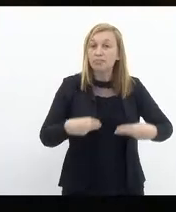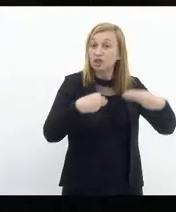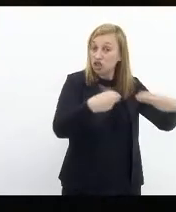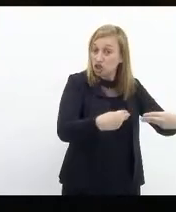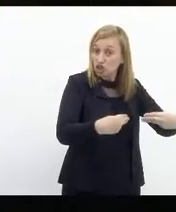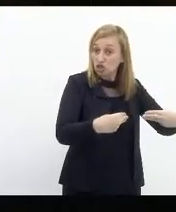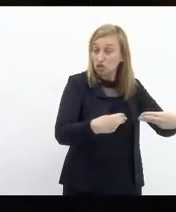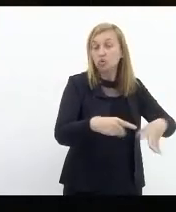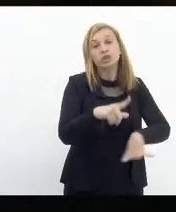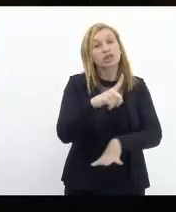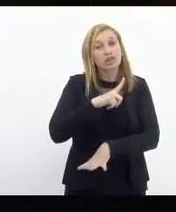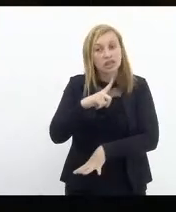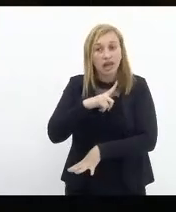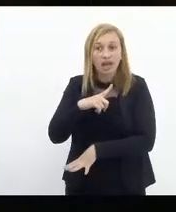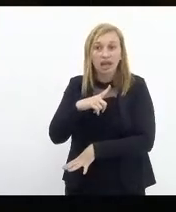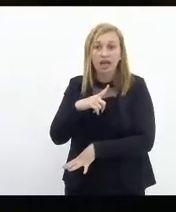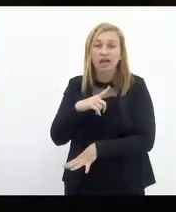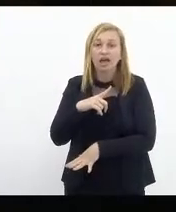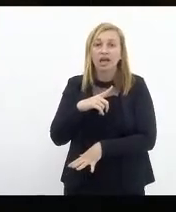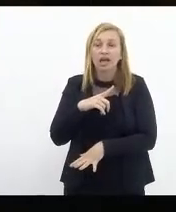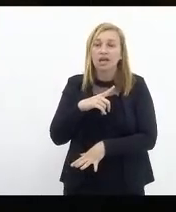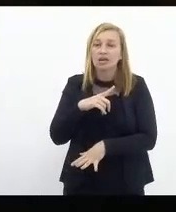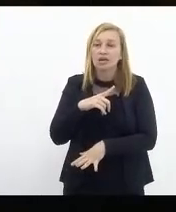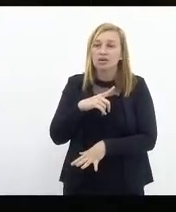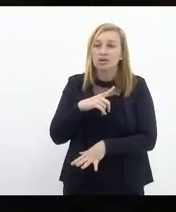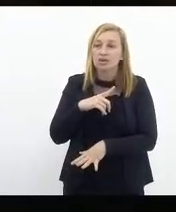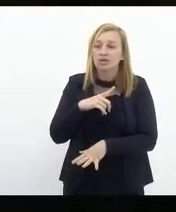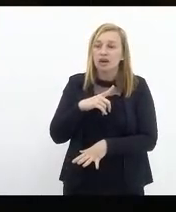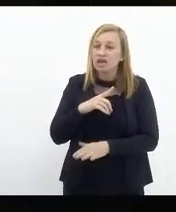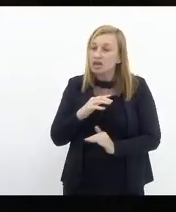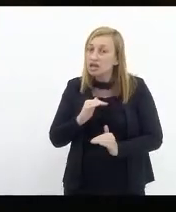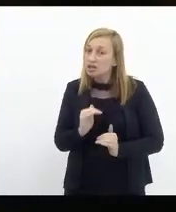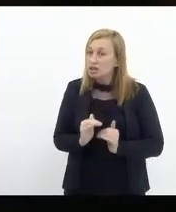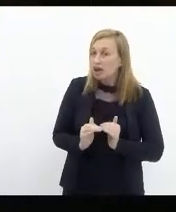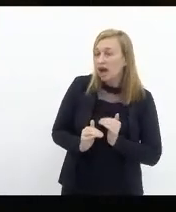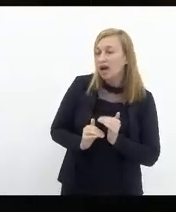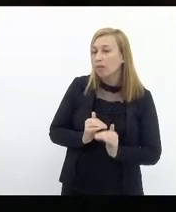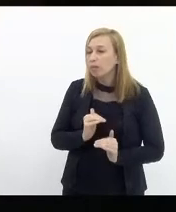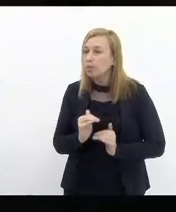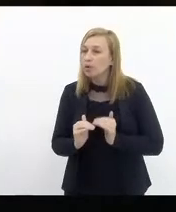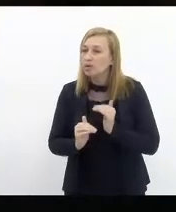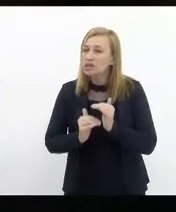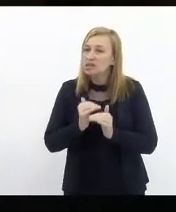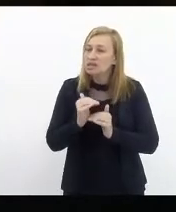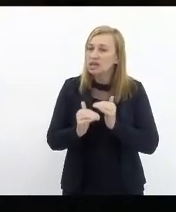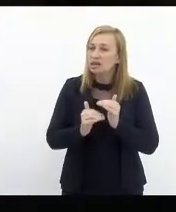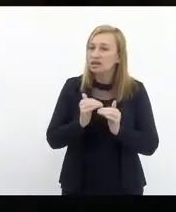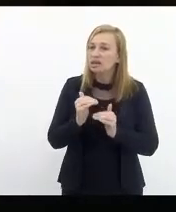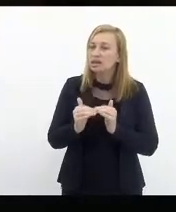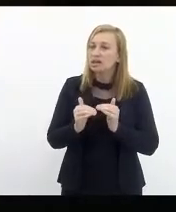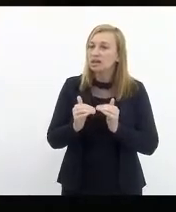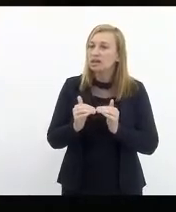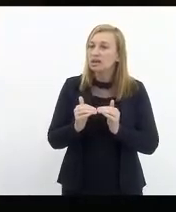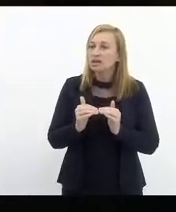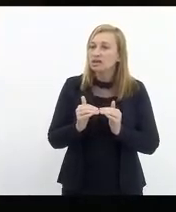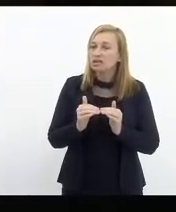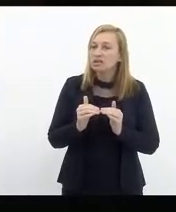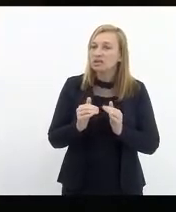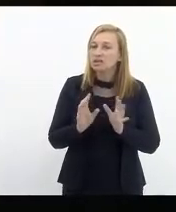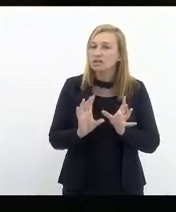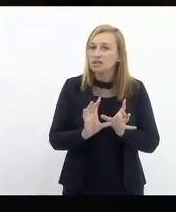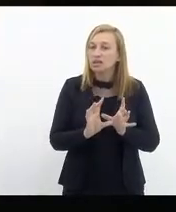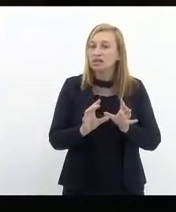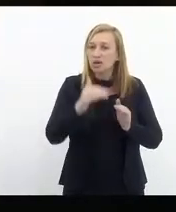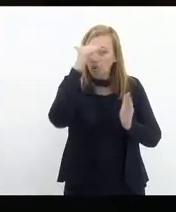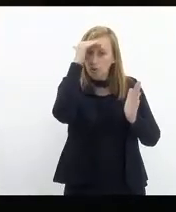ministras que tentam consolidar um processo que esteja na letra viva da Constituição